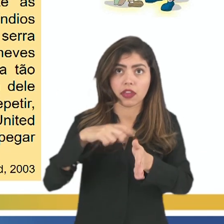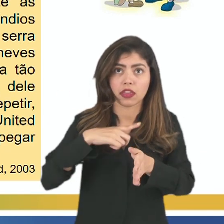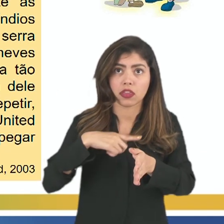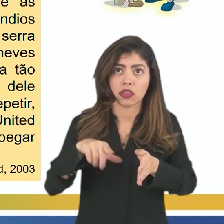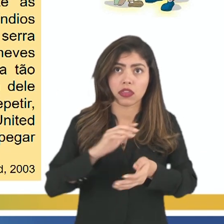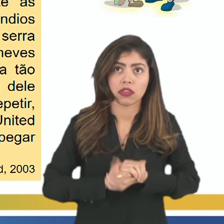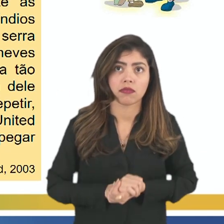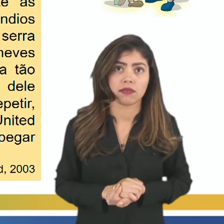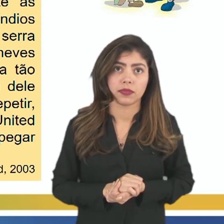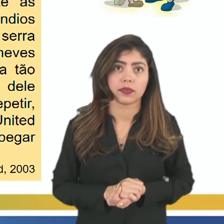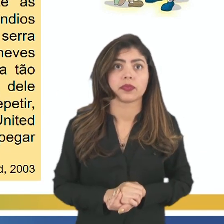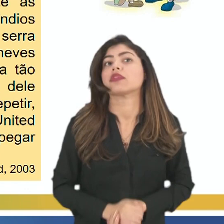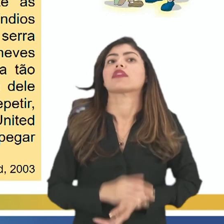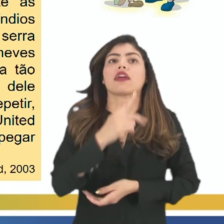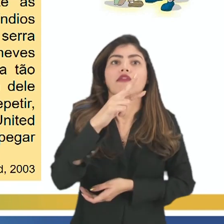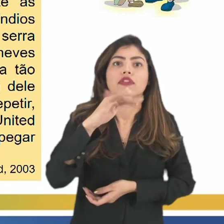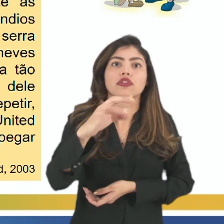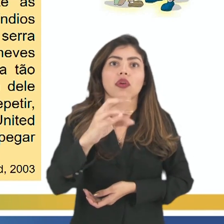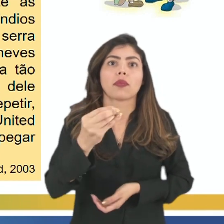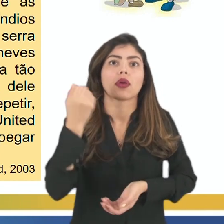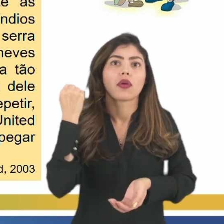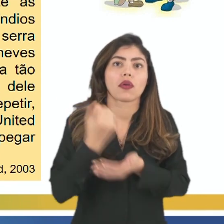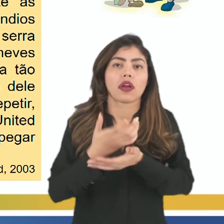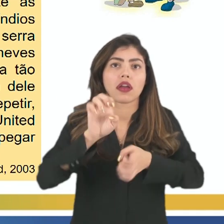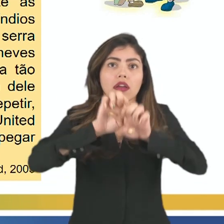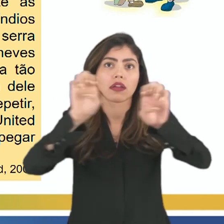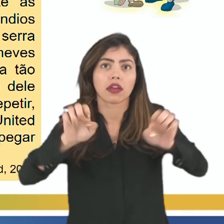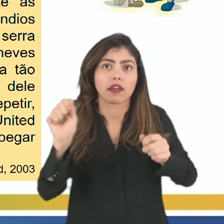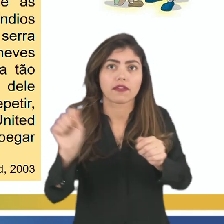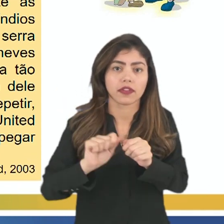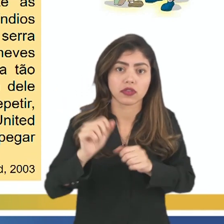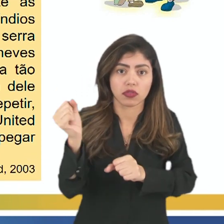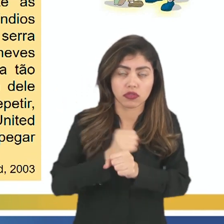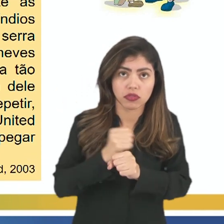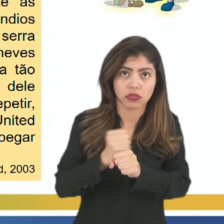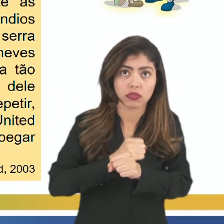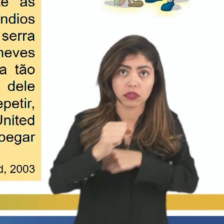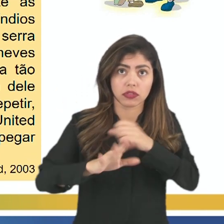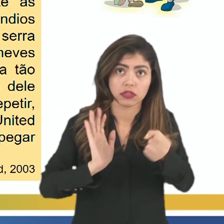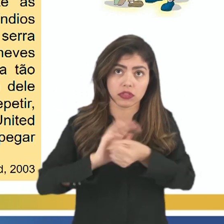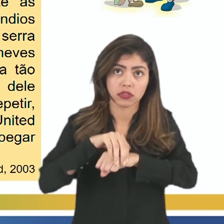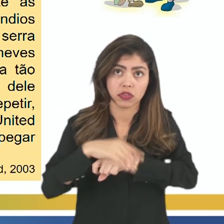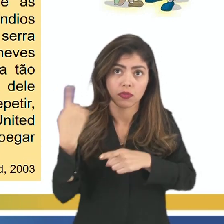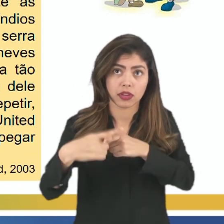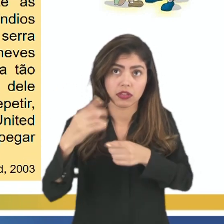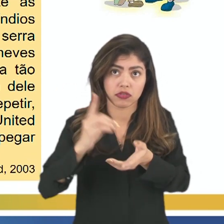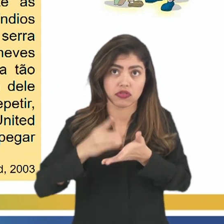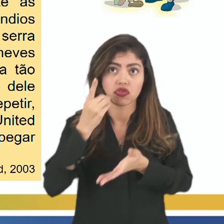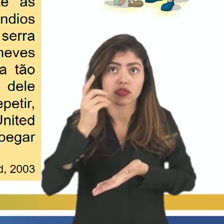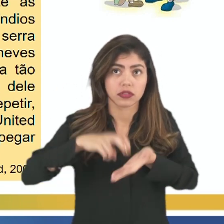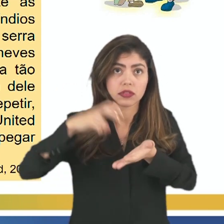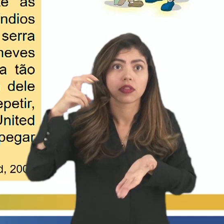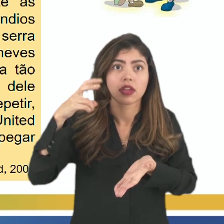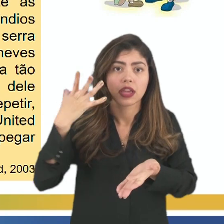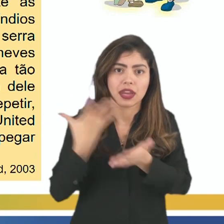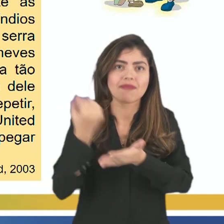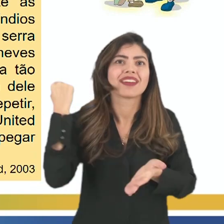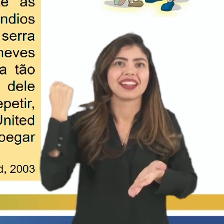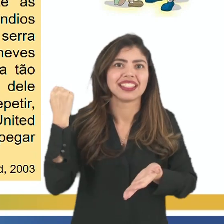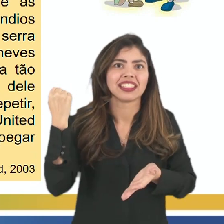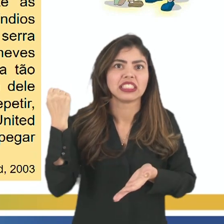Fruit Company foram construídos de noite, porque de dia era impossível pegar nas